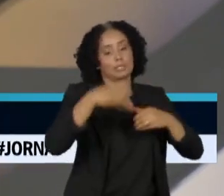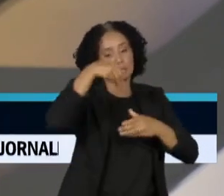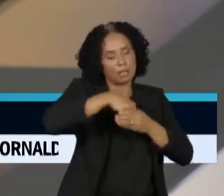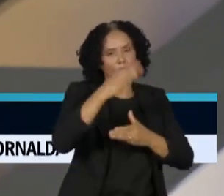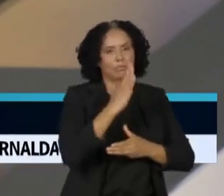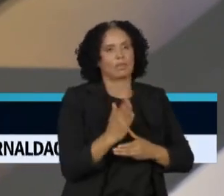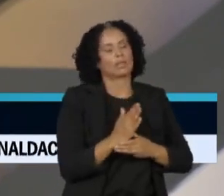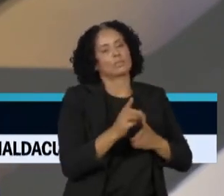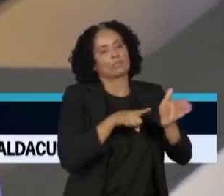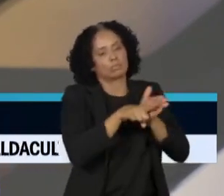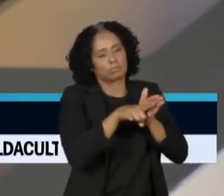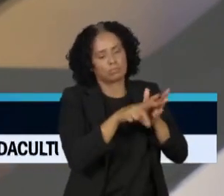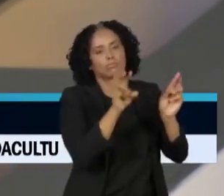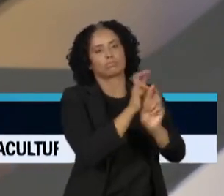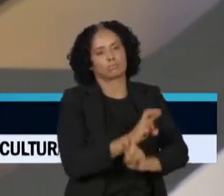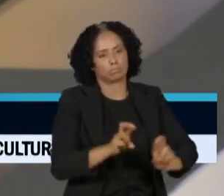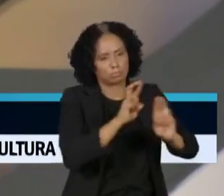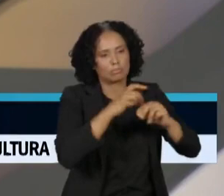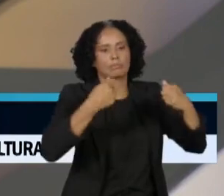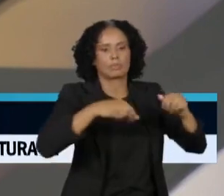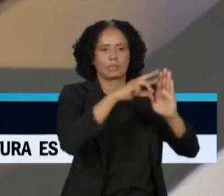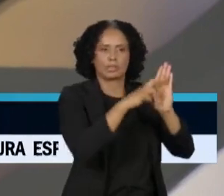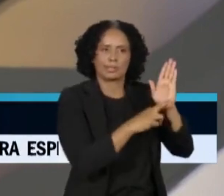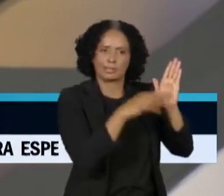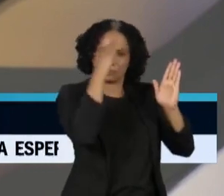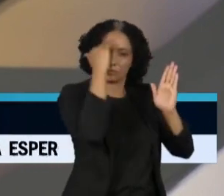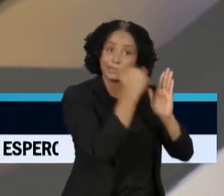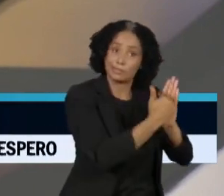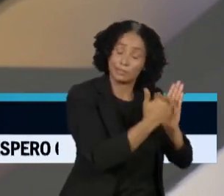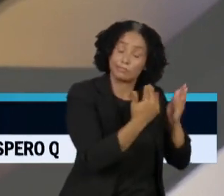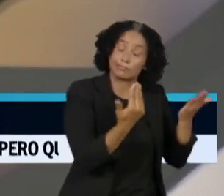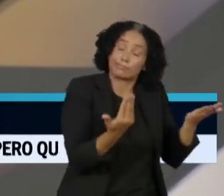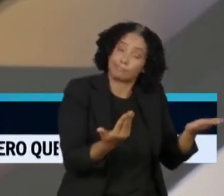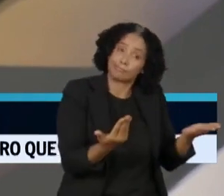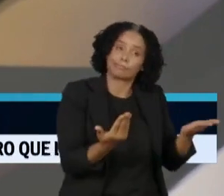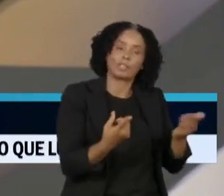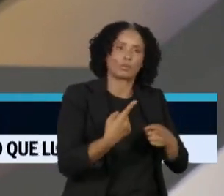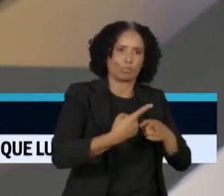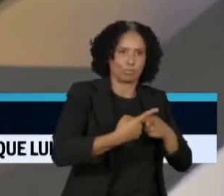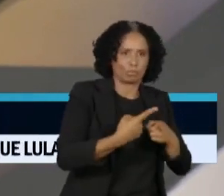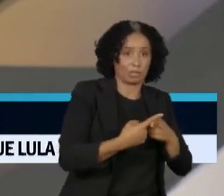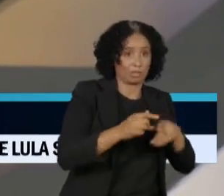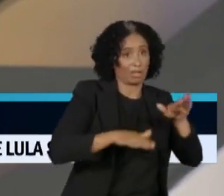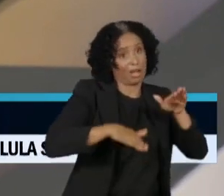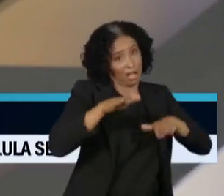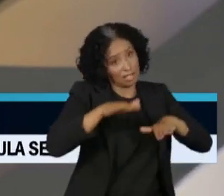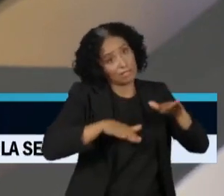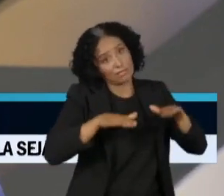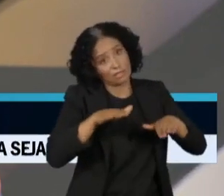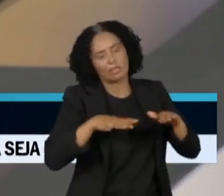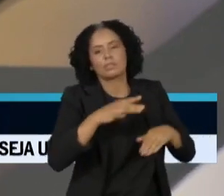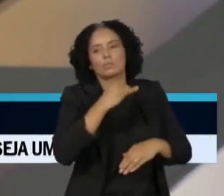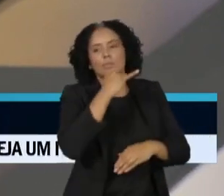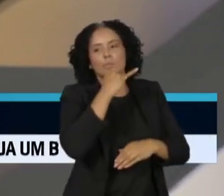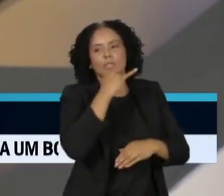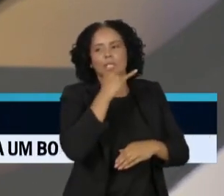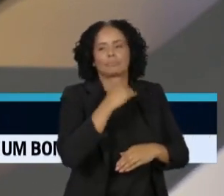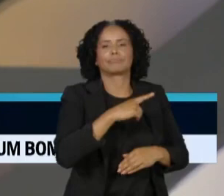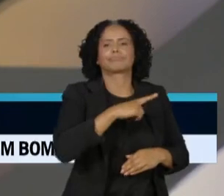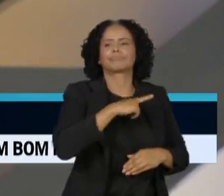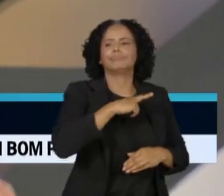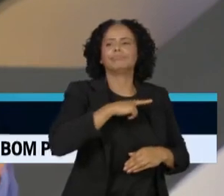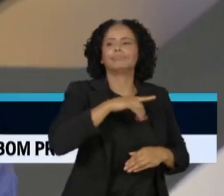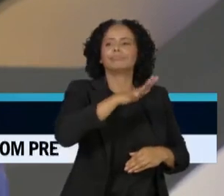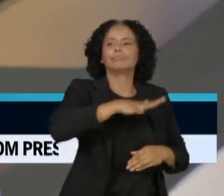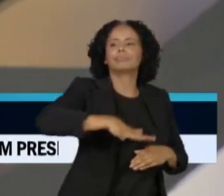fiscalização, tem que ter regulamentação. Porque não adianta você ter lá uma terra, você planta a